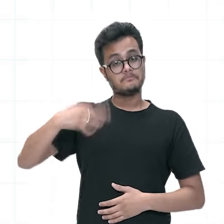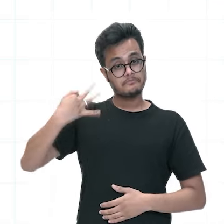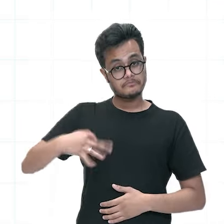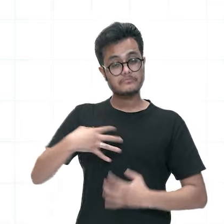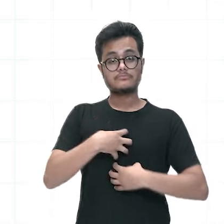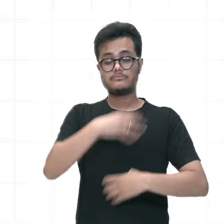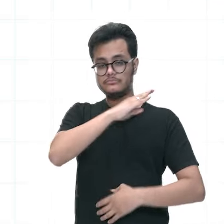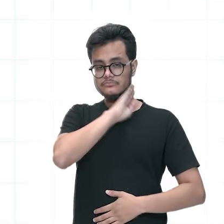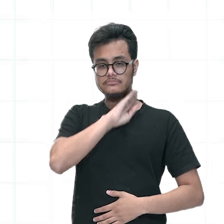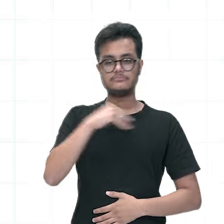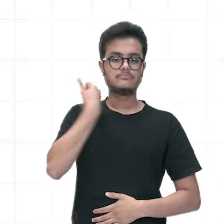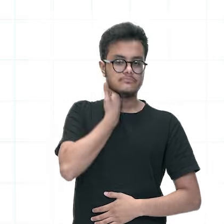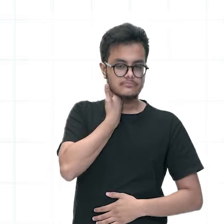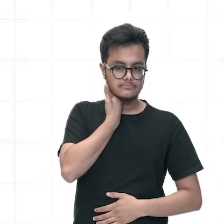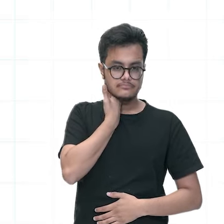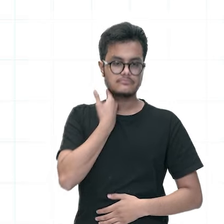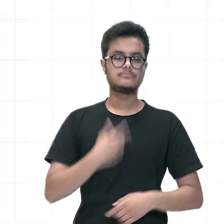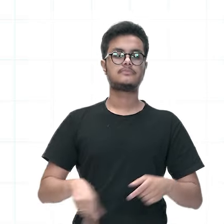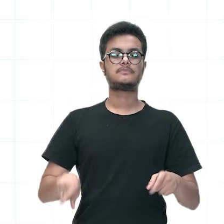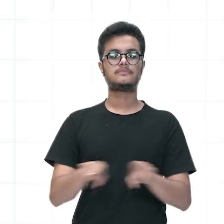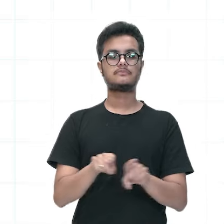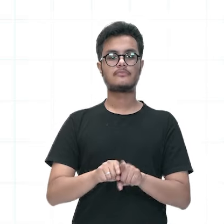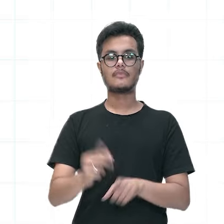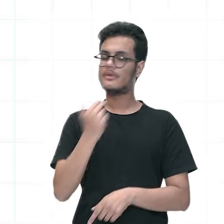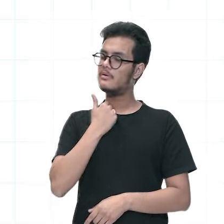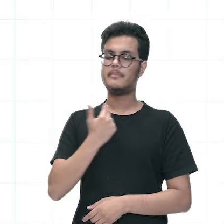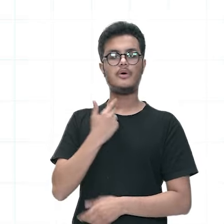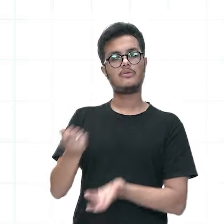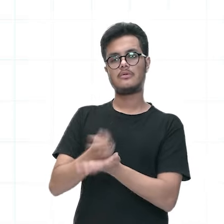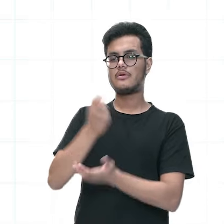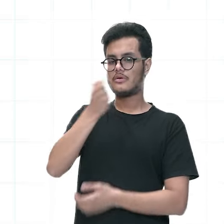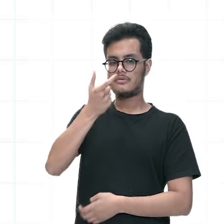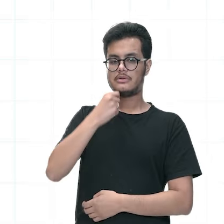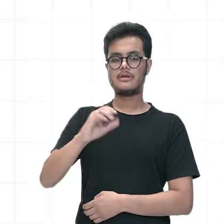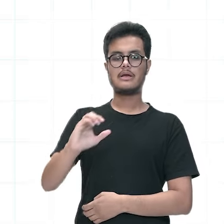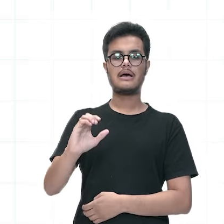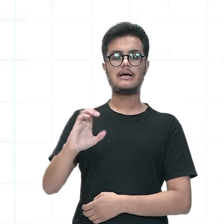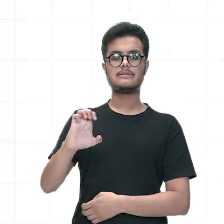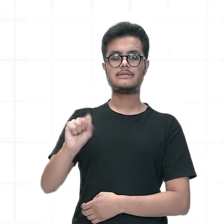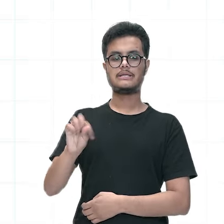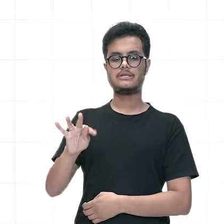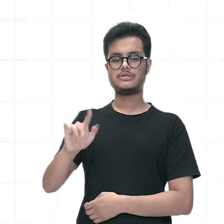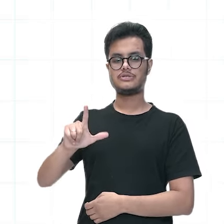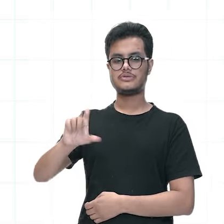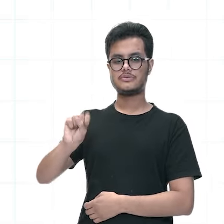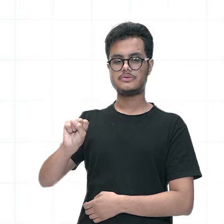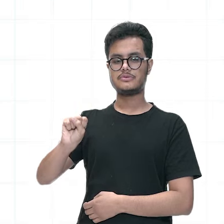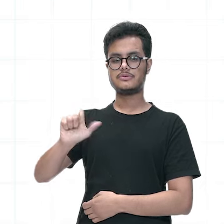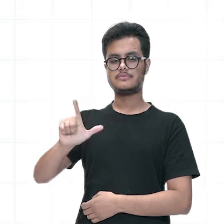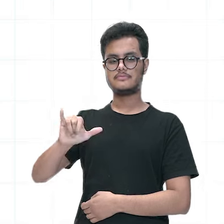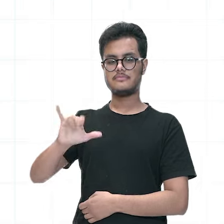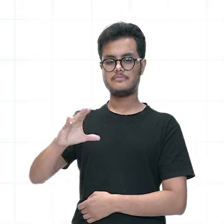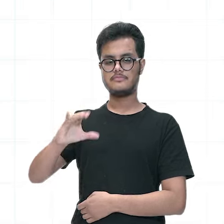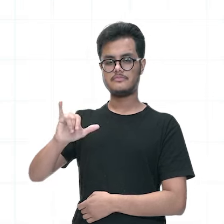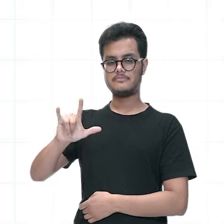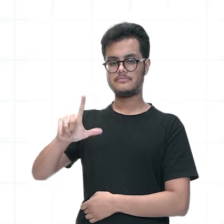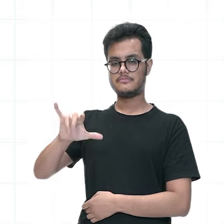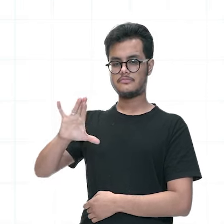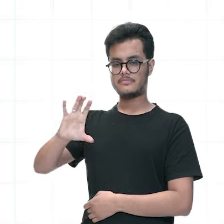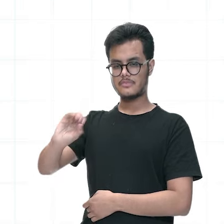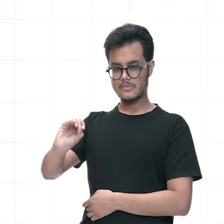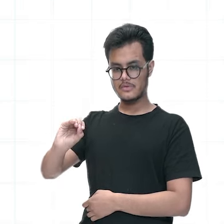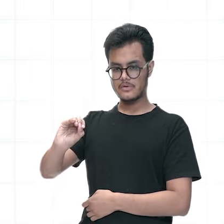analgésicos e antitérmicos em caso de dor ou febre. A não administração também do ácido acetil salicílico ou